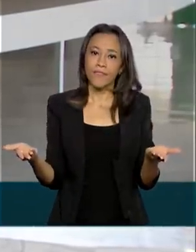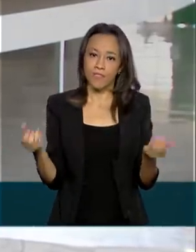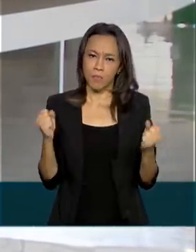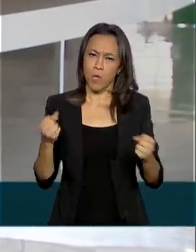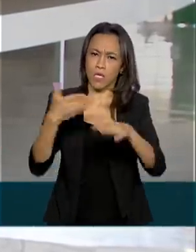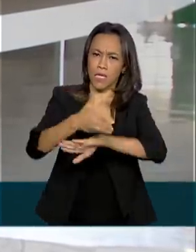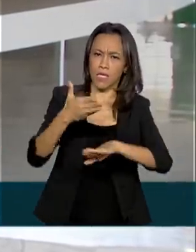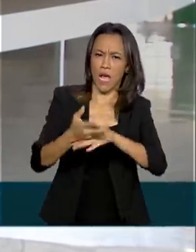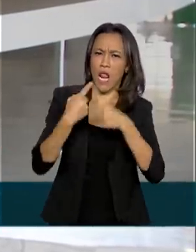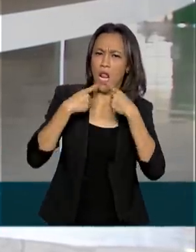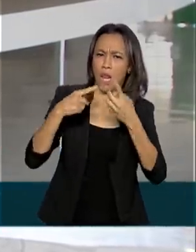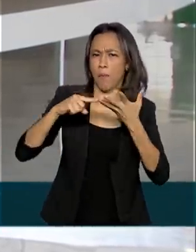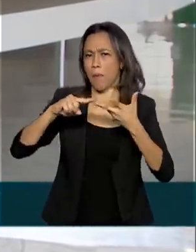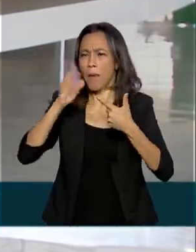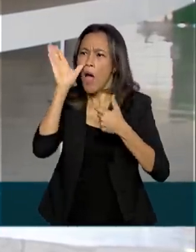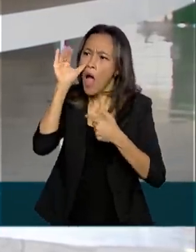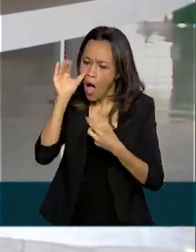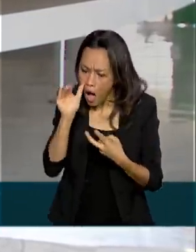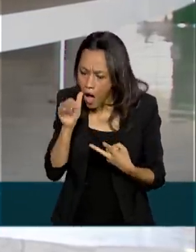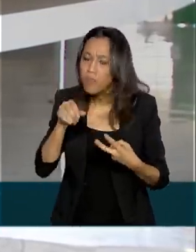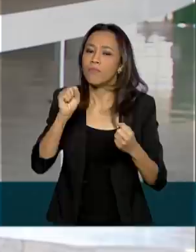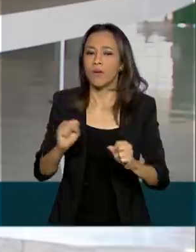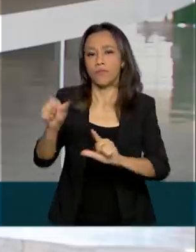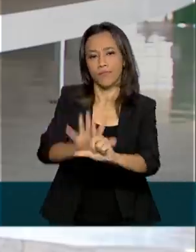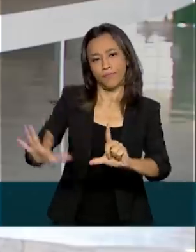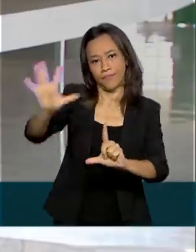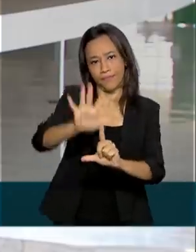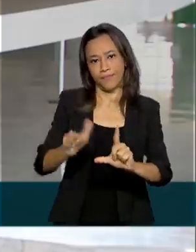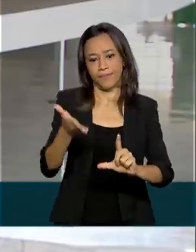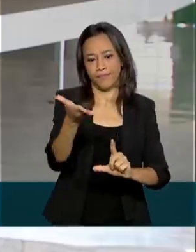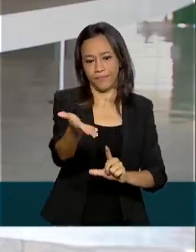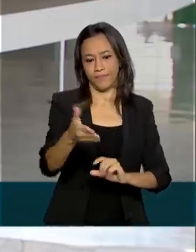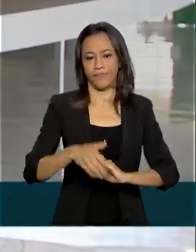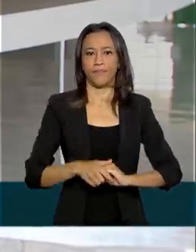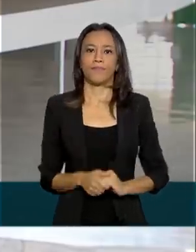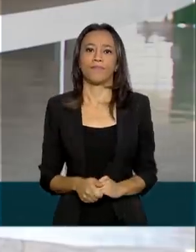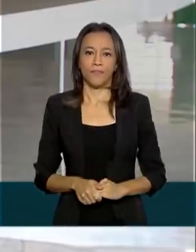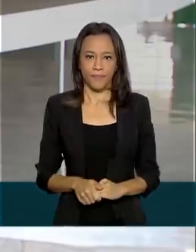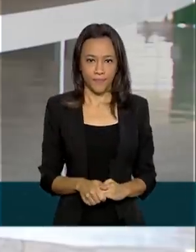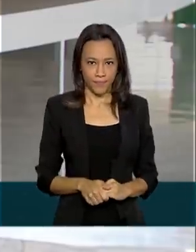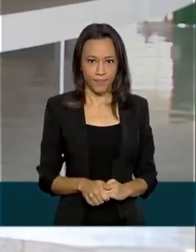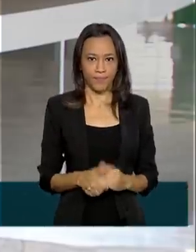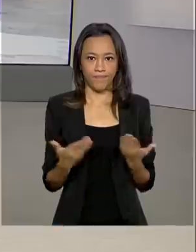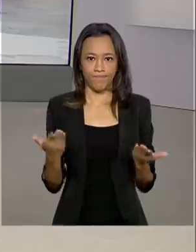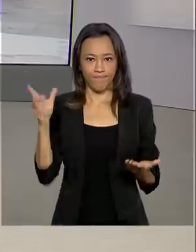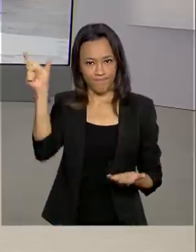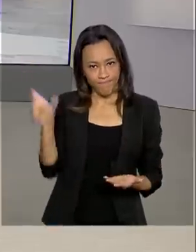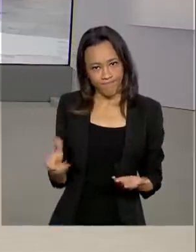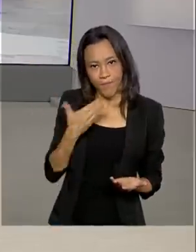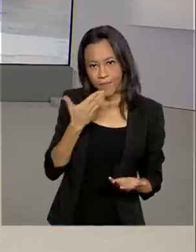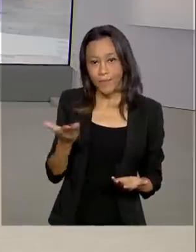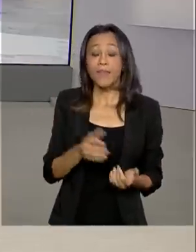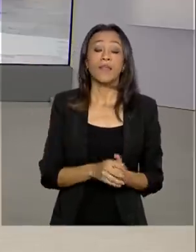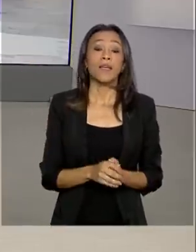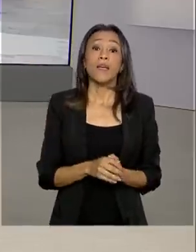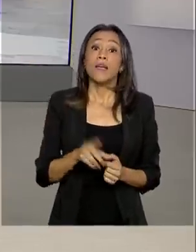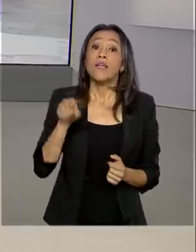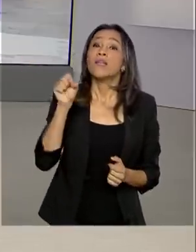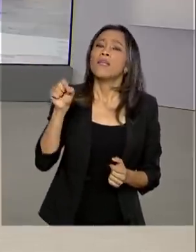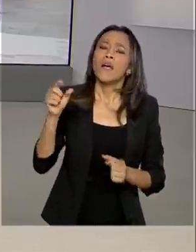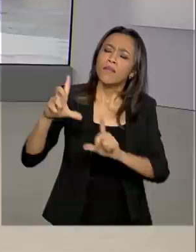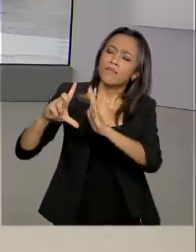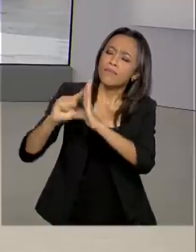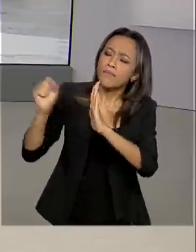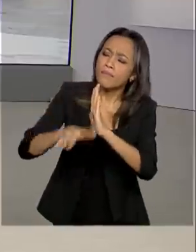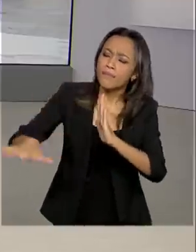.portaldatransparenciatudojunto.gov.br. Renata. Luciana, e aí no Palácio do